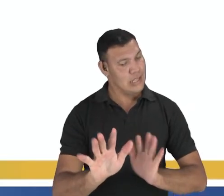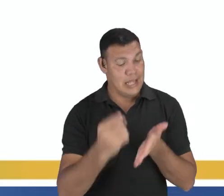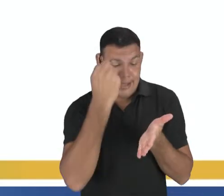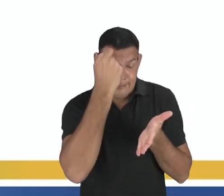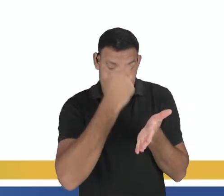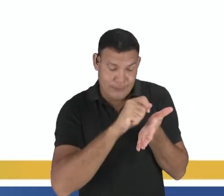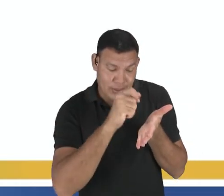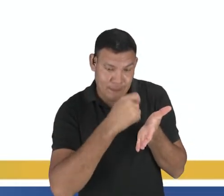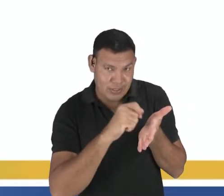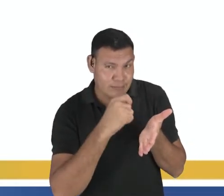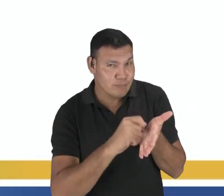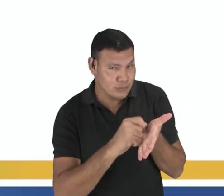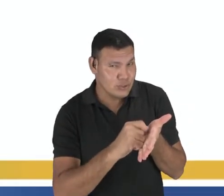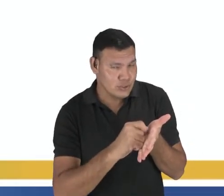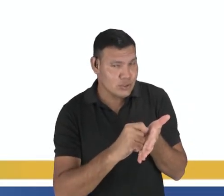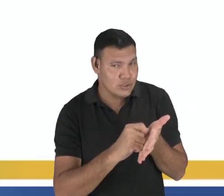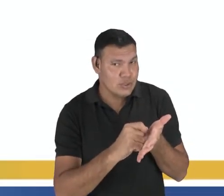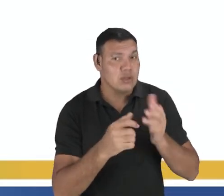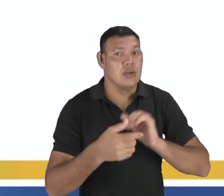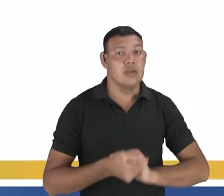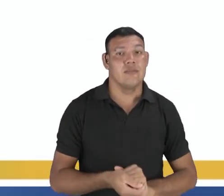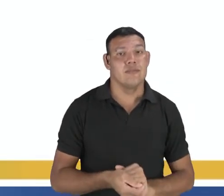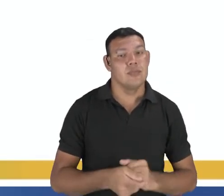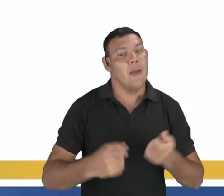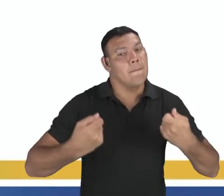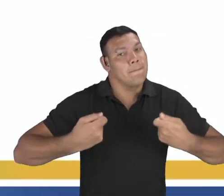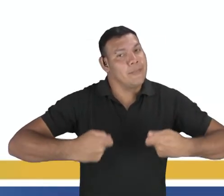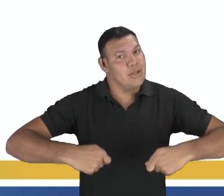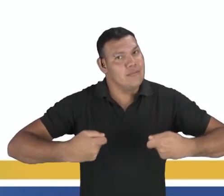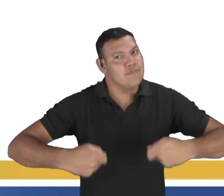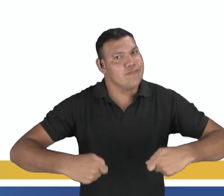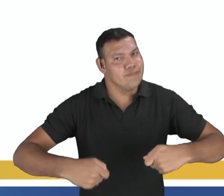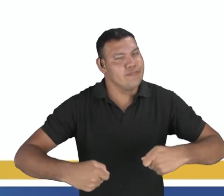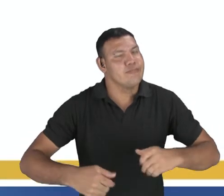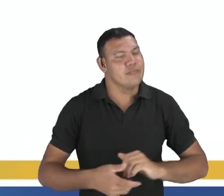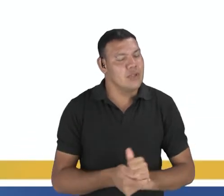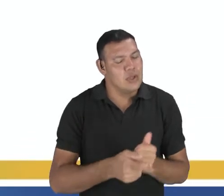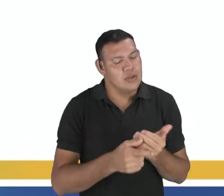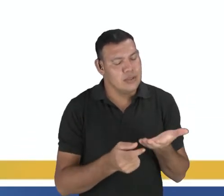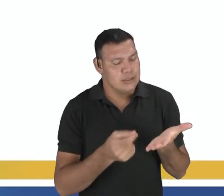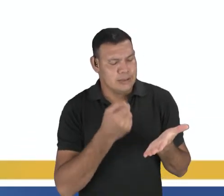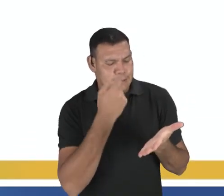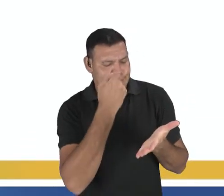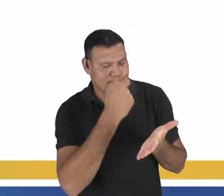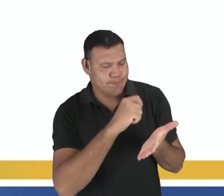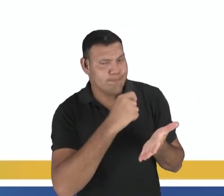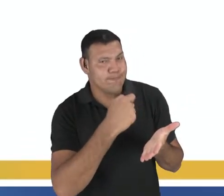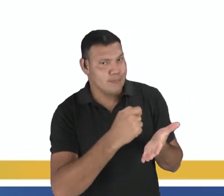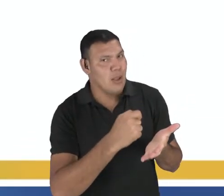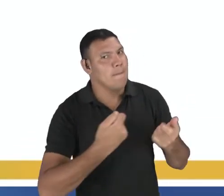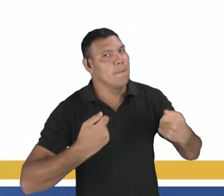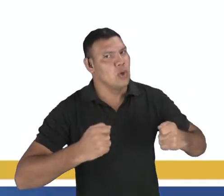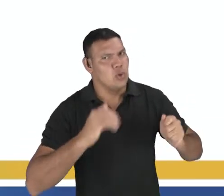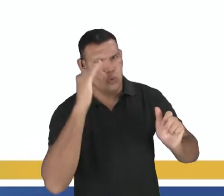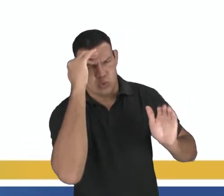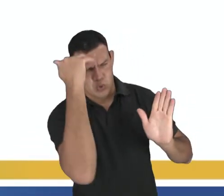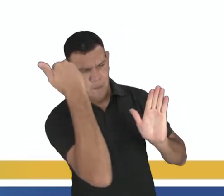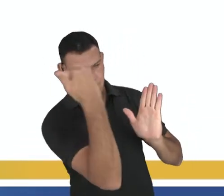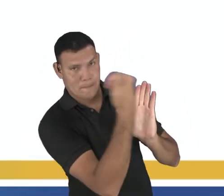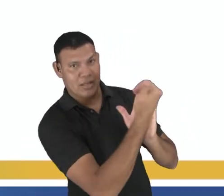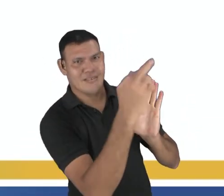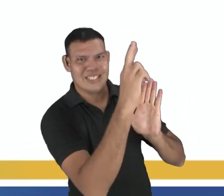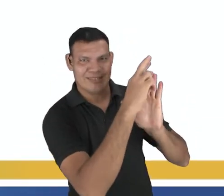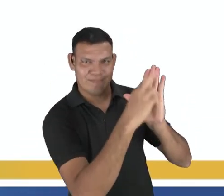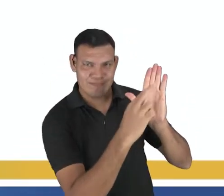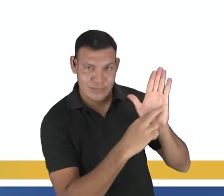na grande maioria das vezes, você vai ser manuseado, você vai ser regido pela nossa gramática.